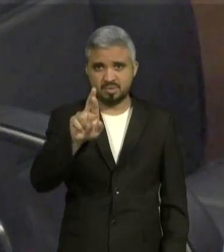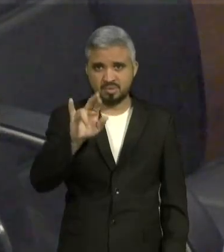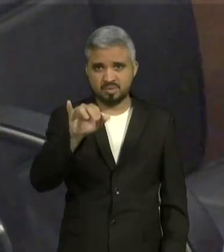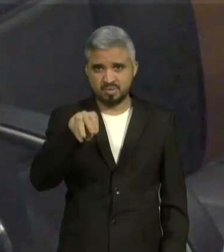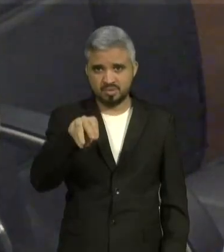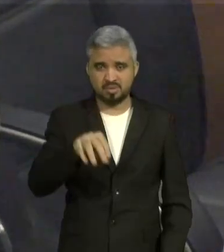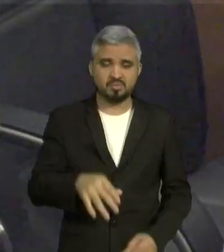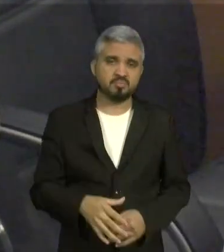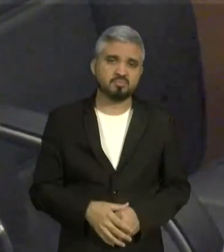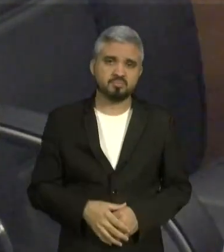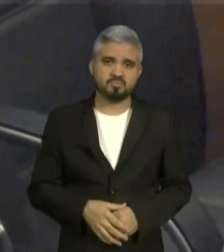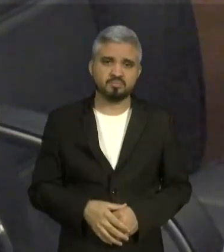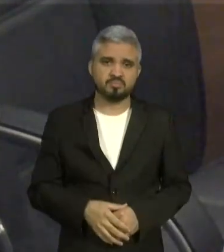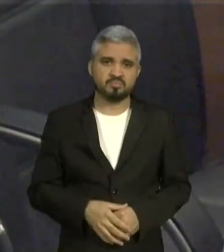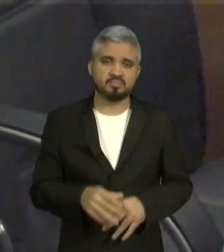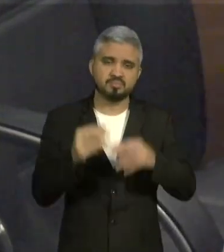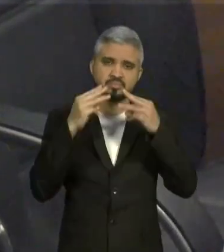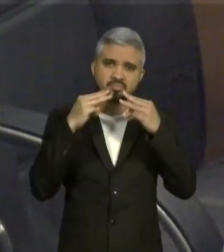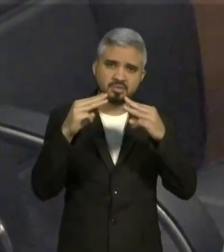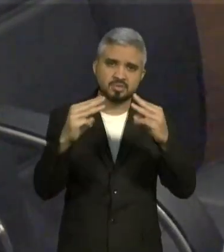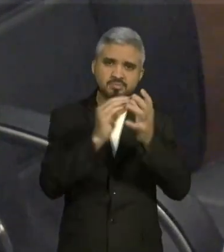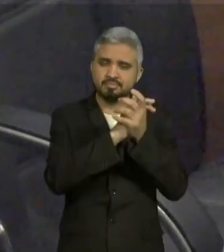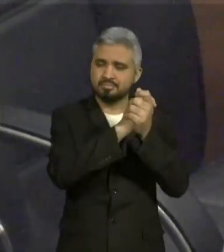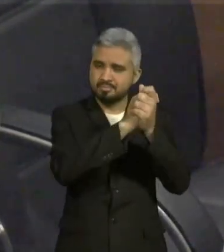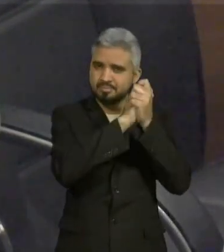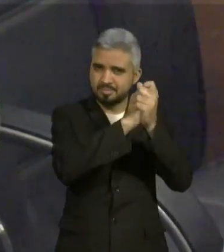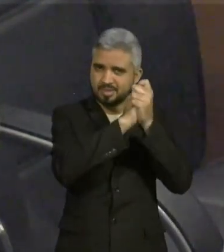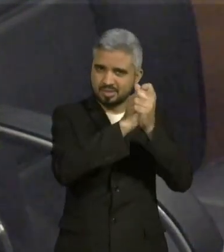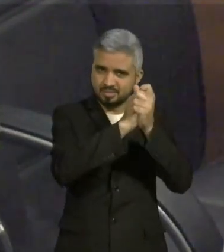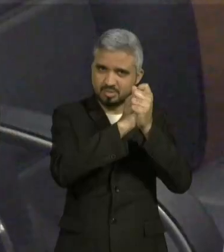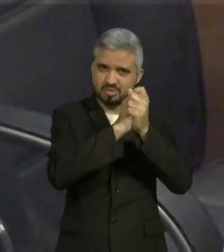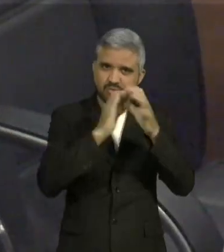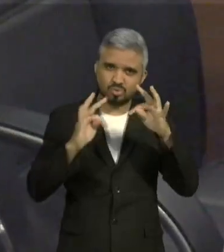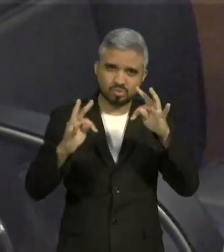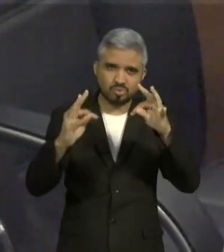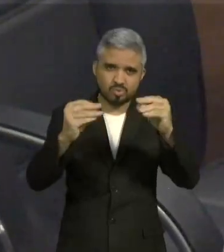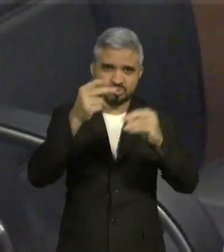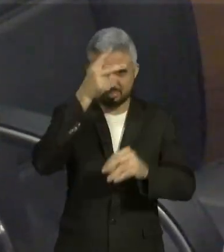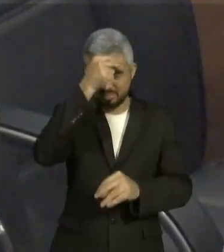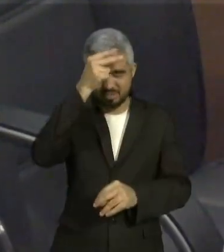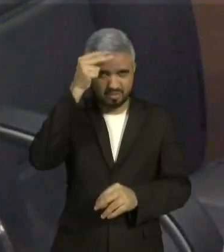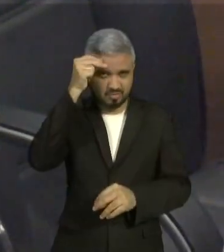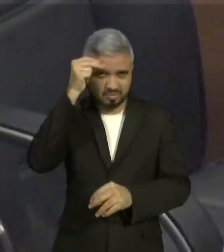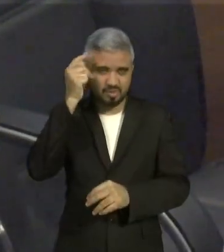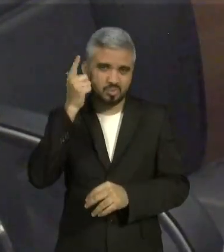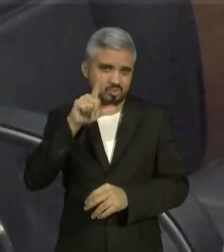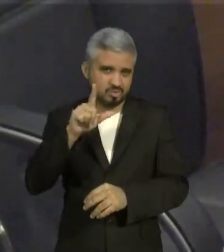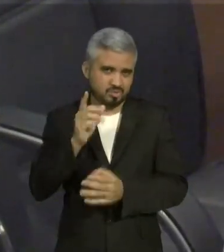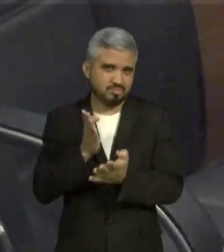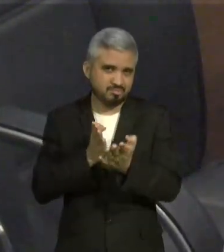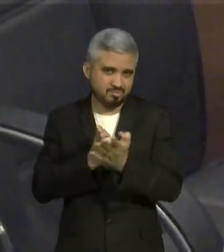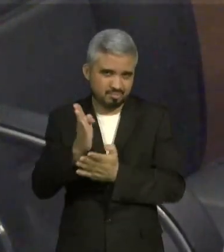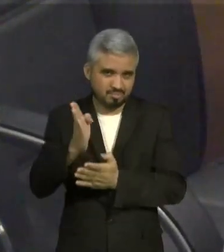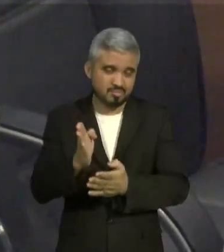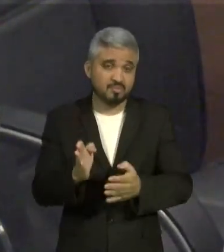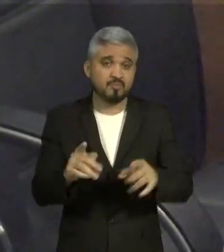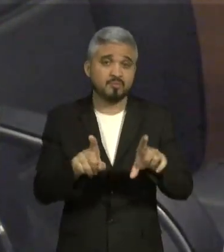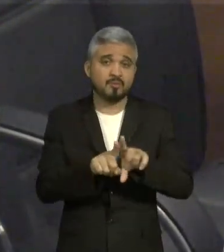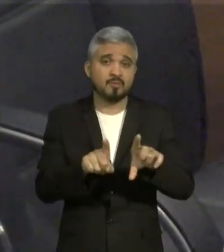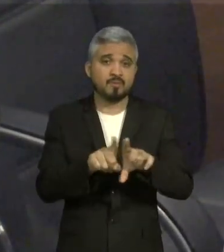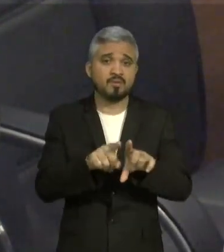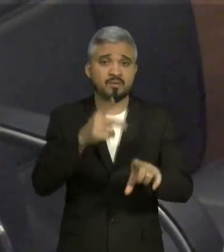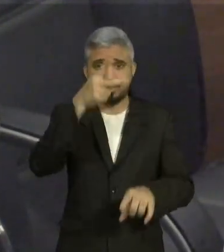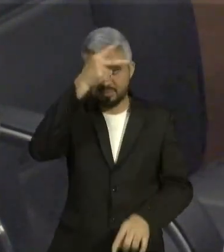candidatos e conseguiram a eleição, aos prefeitos eleitos, a prefeita Vanessa Maia, a está aqui me